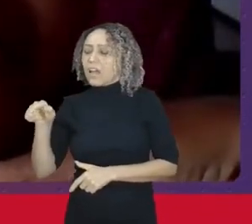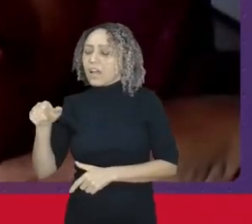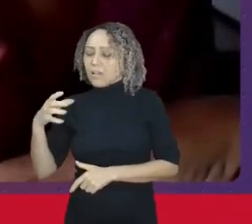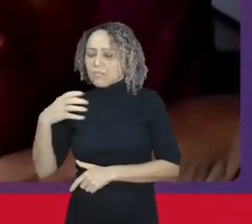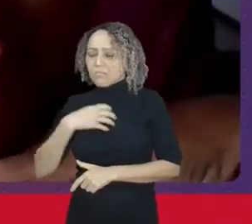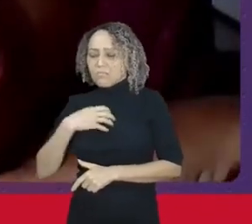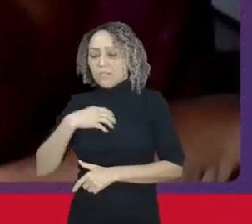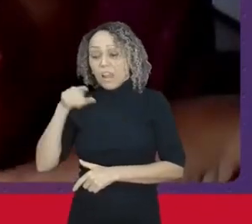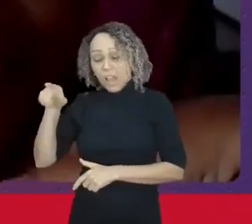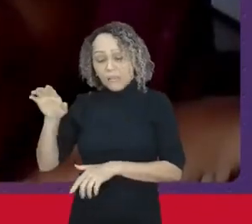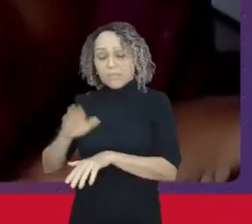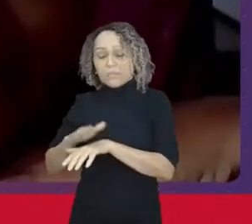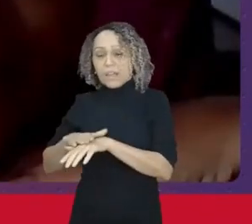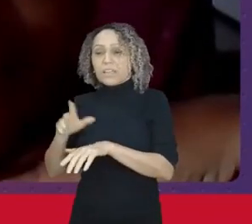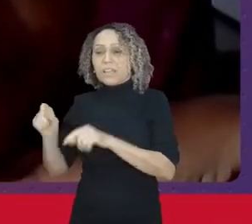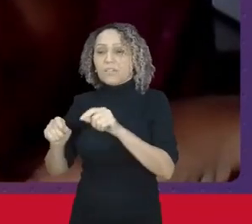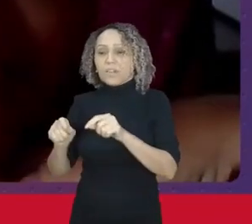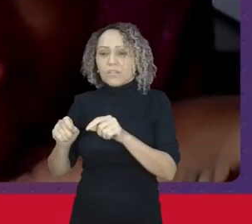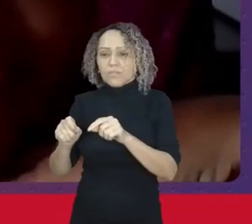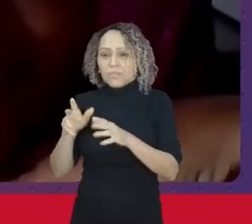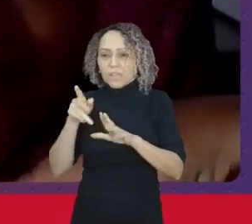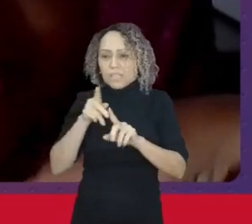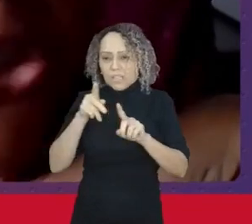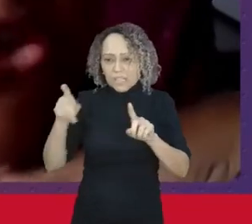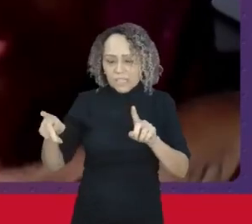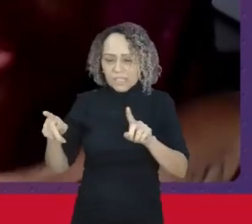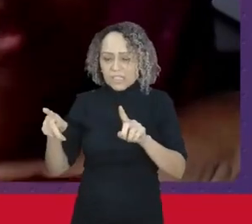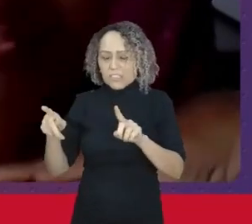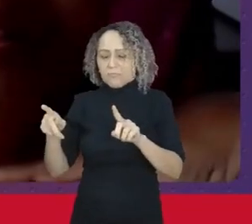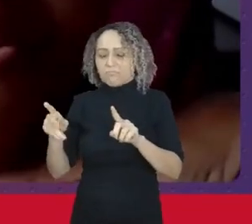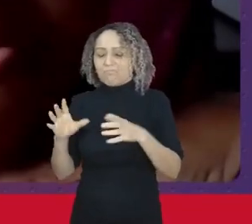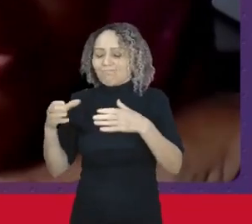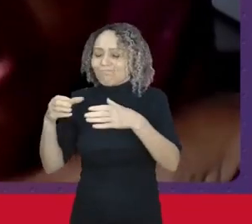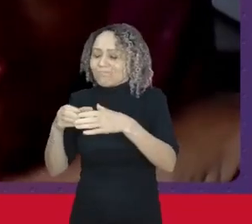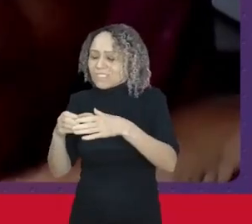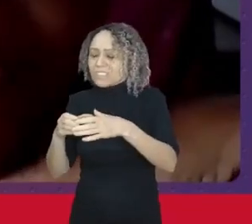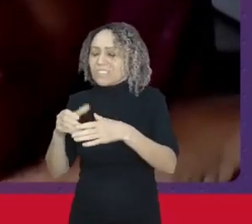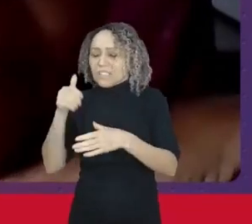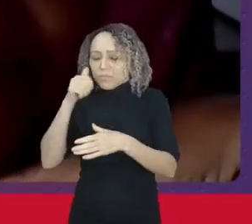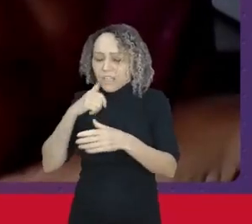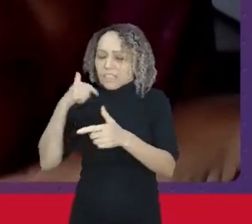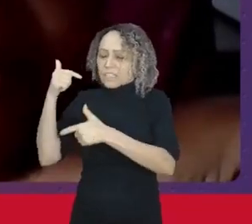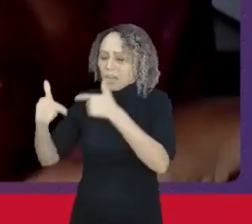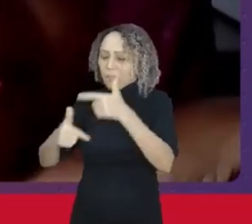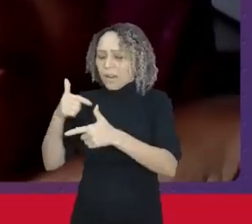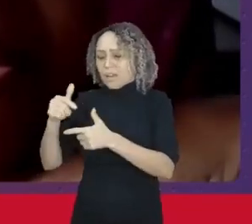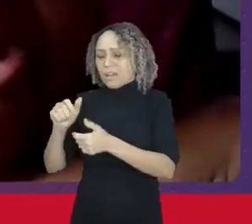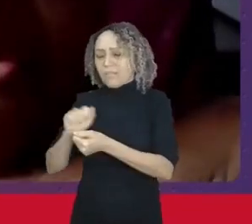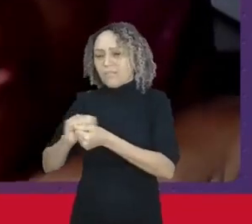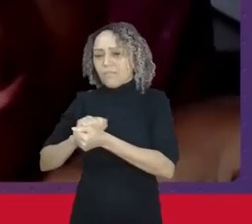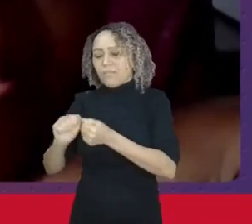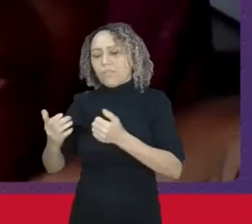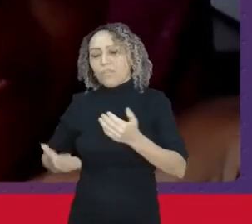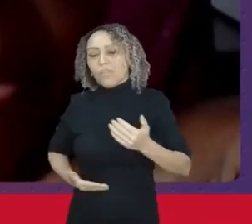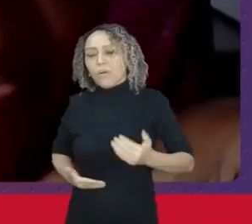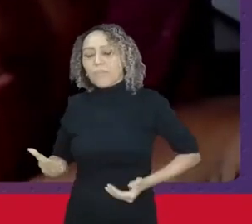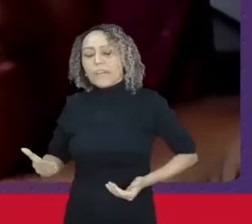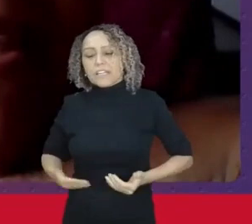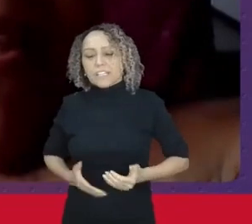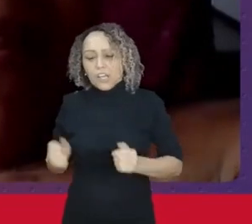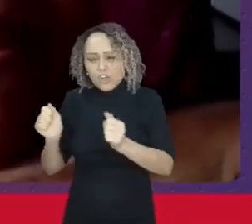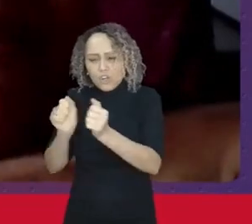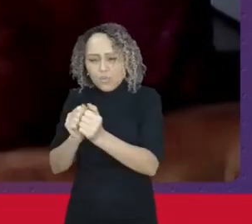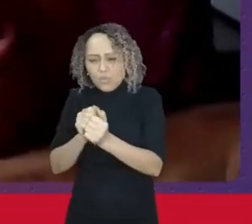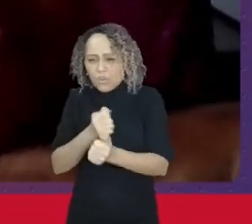Federação Nacional das Trabalhadoras Domésticas junto com tantas outras companheiras que se juntaram